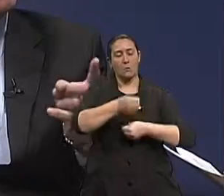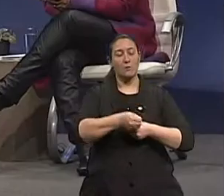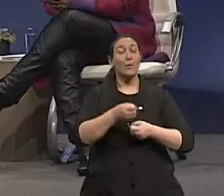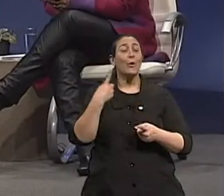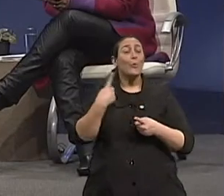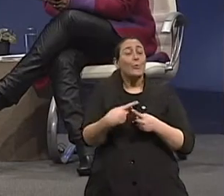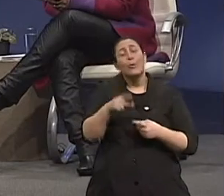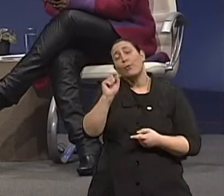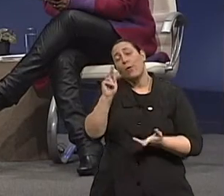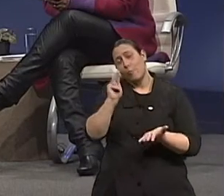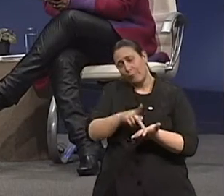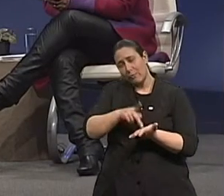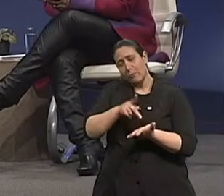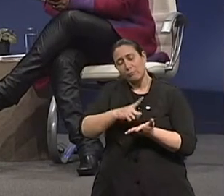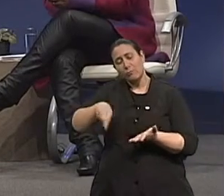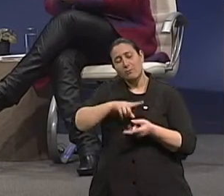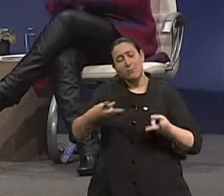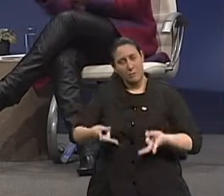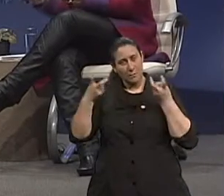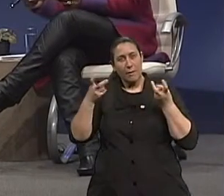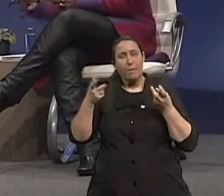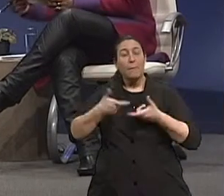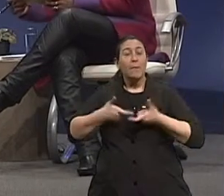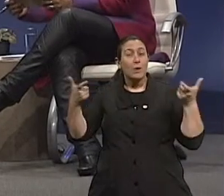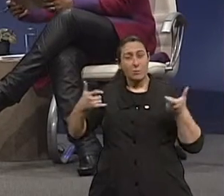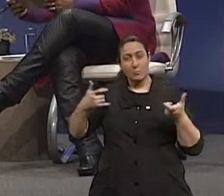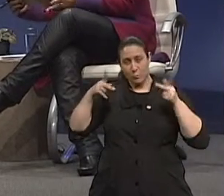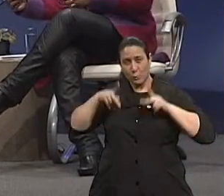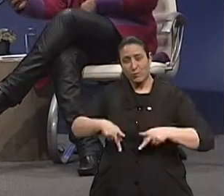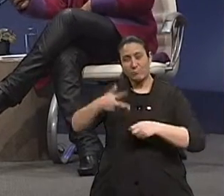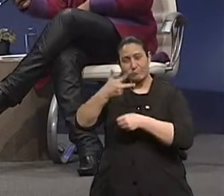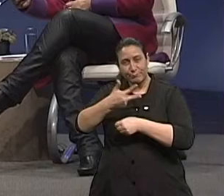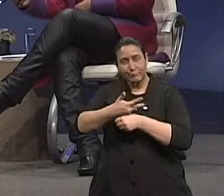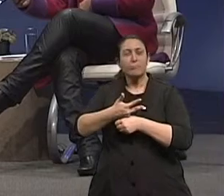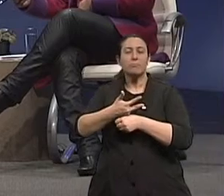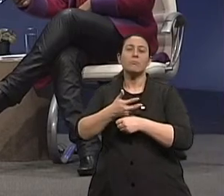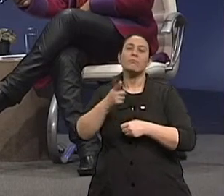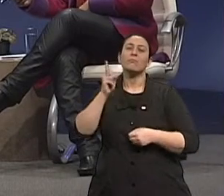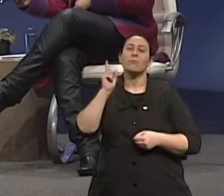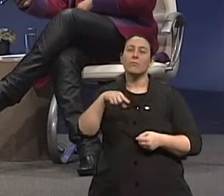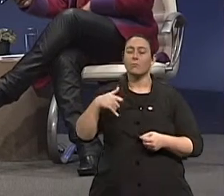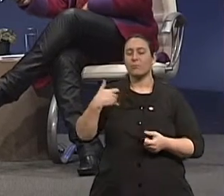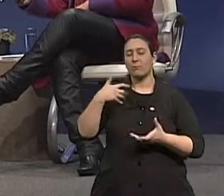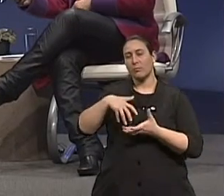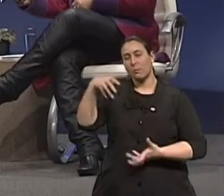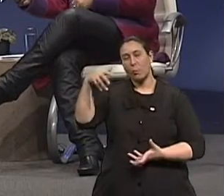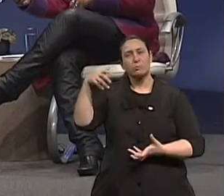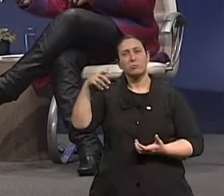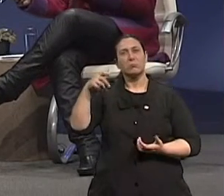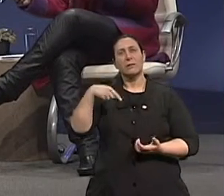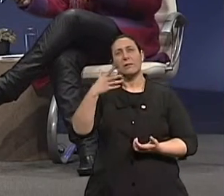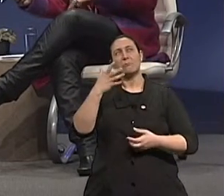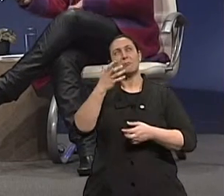diante de uma nova velhice, de um novo velho, né? Ok. Aquele idoso, né? Dos anos 30, dos anos